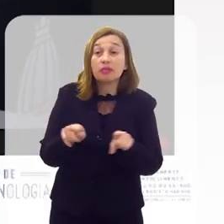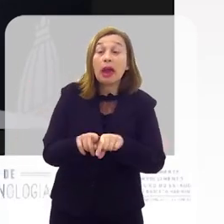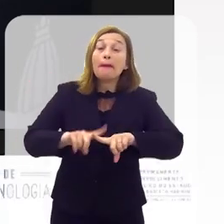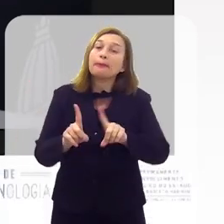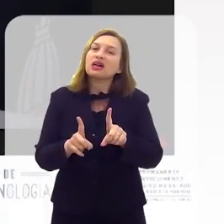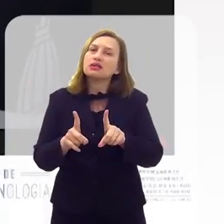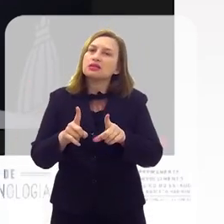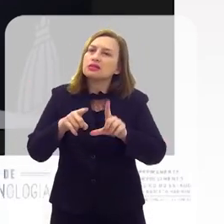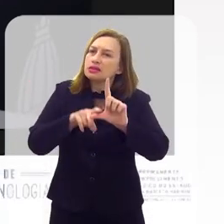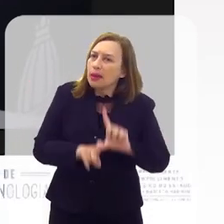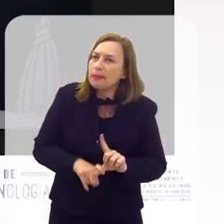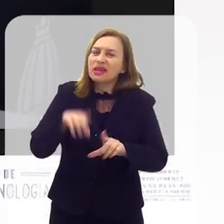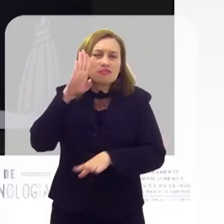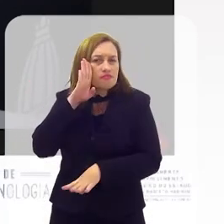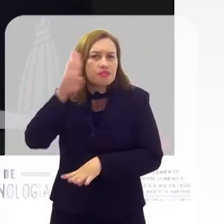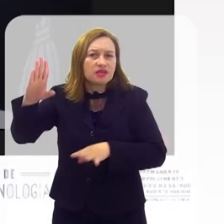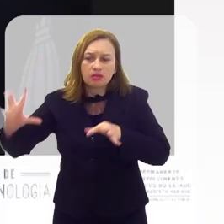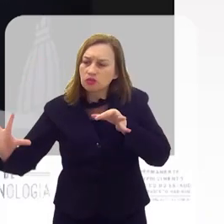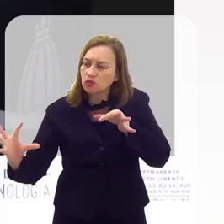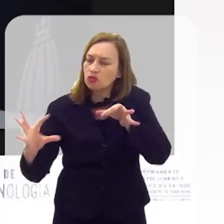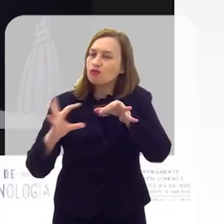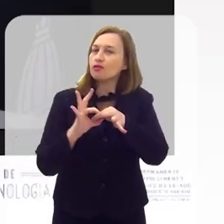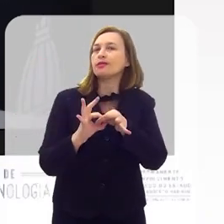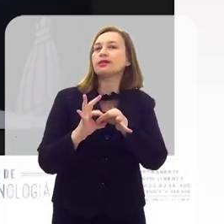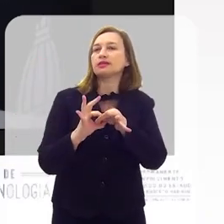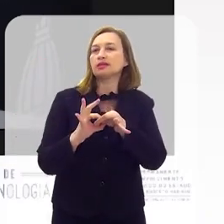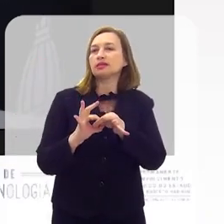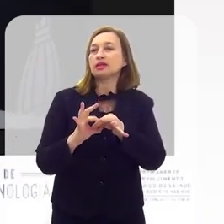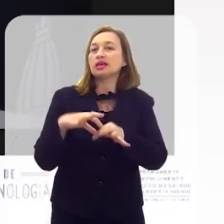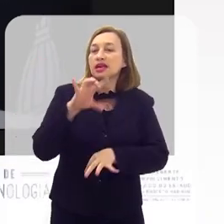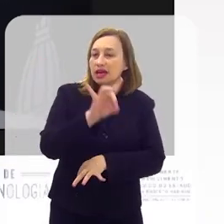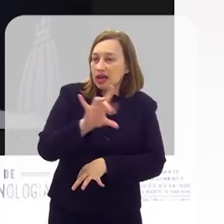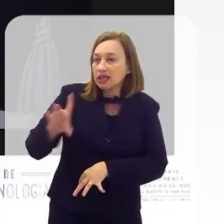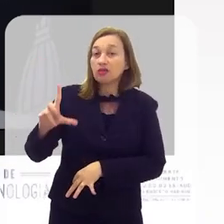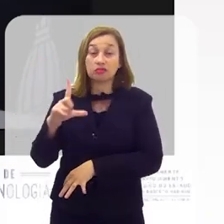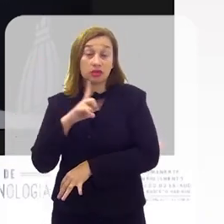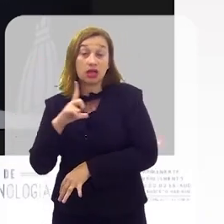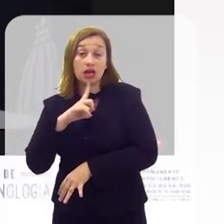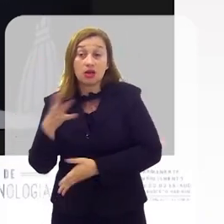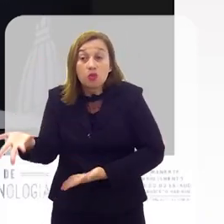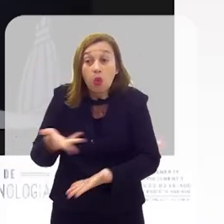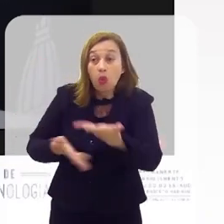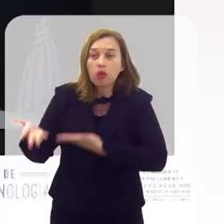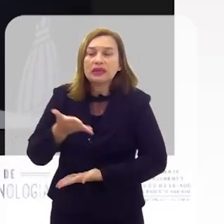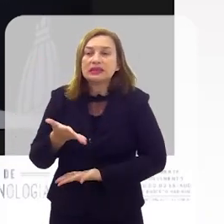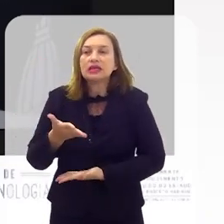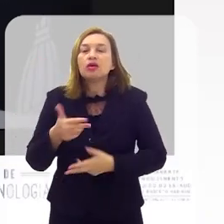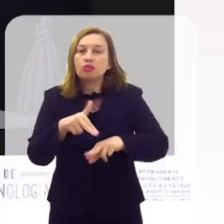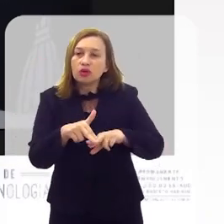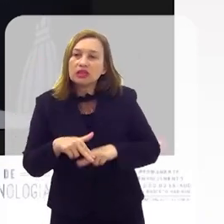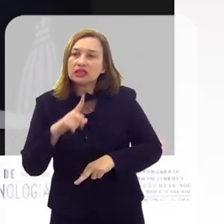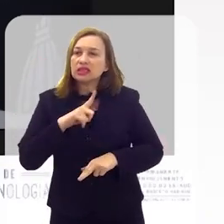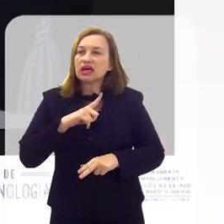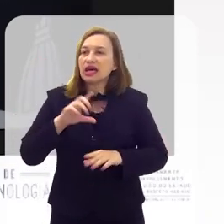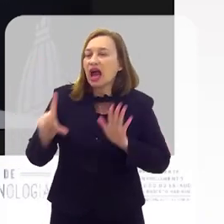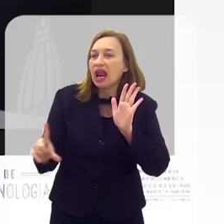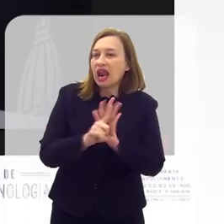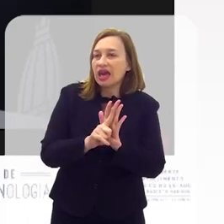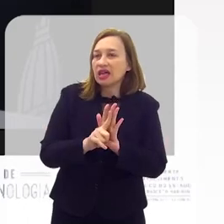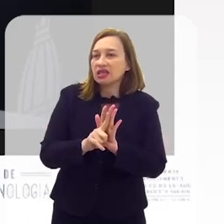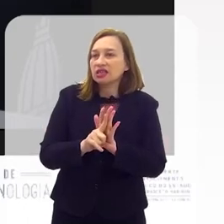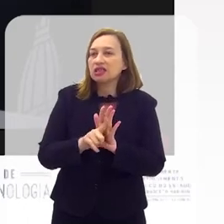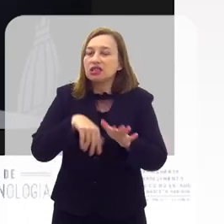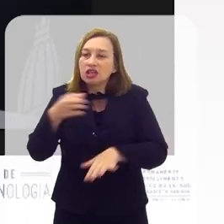instituições de pesquisa, empresas também, mas ele depende fundamentalmente dos vínculos que esses atores possam estabelecer.